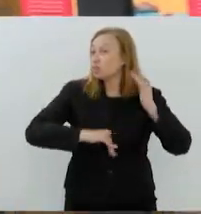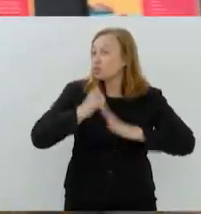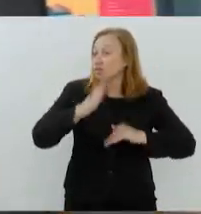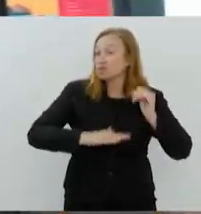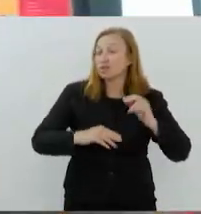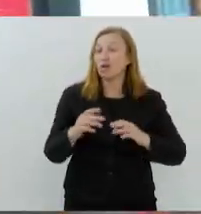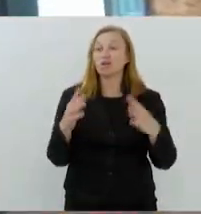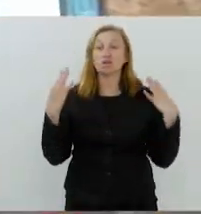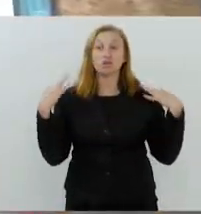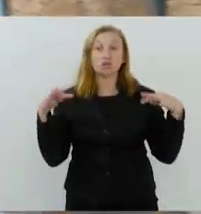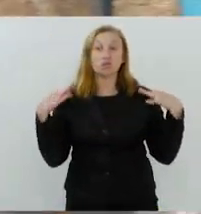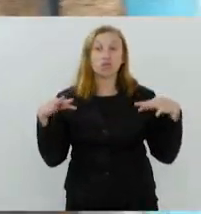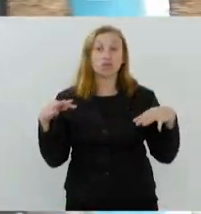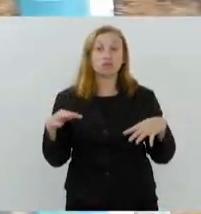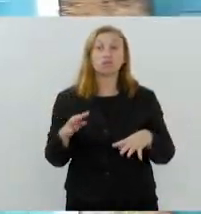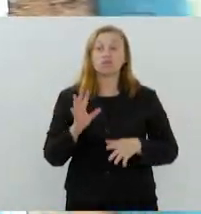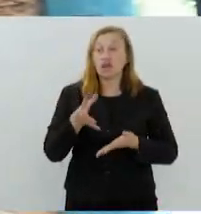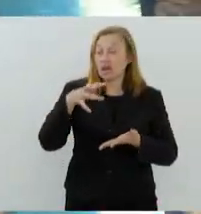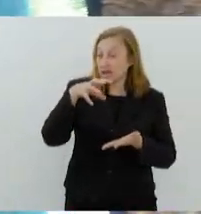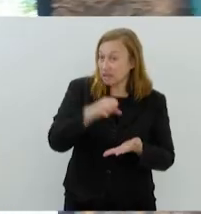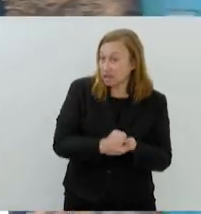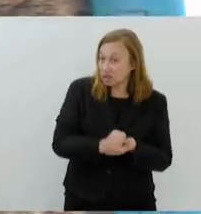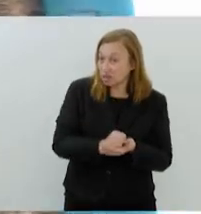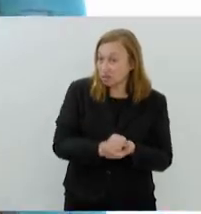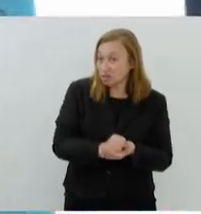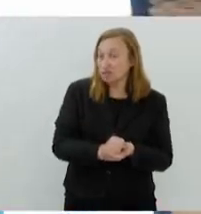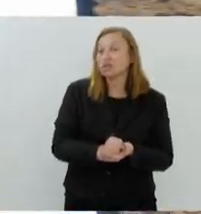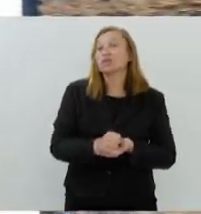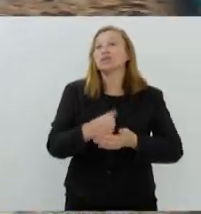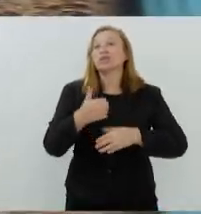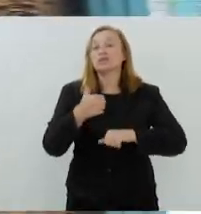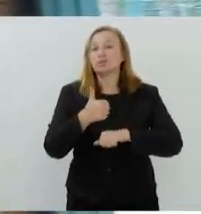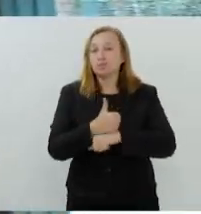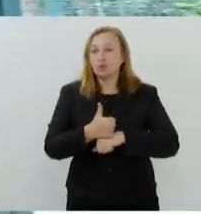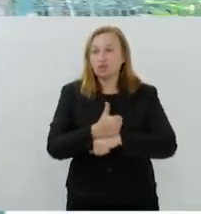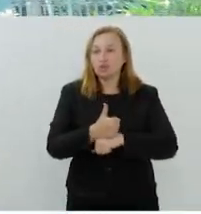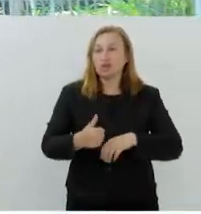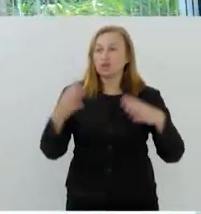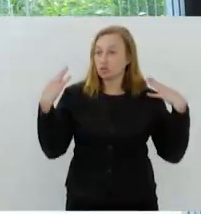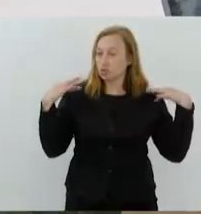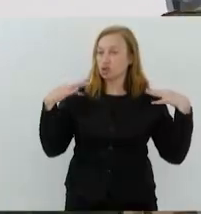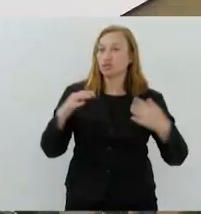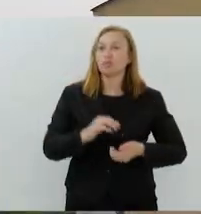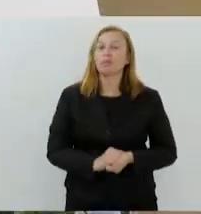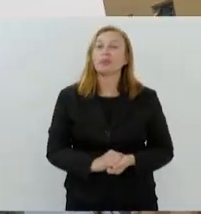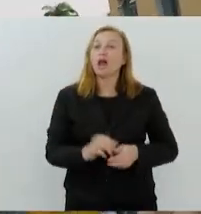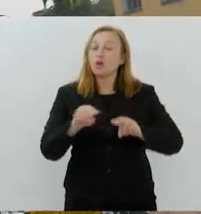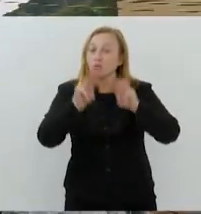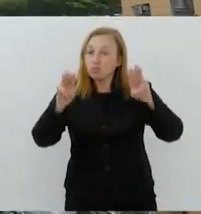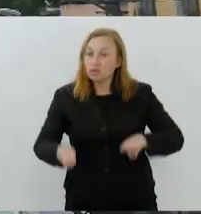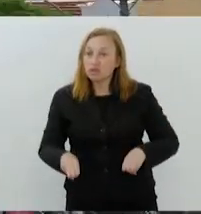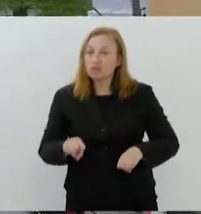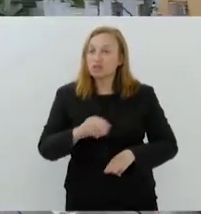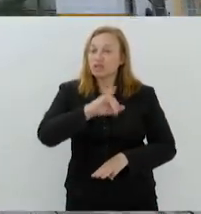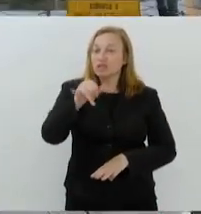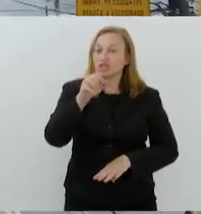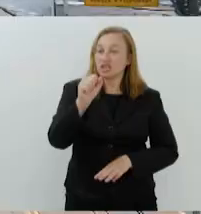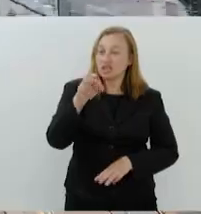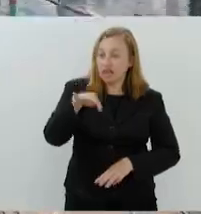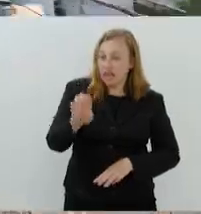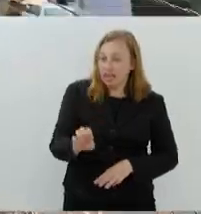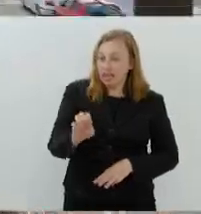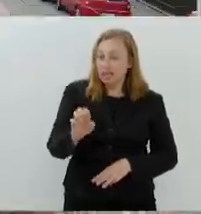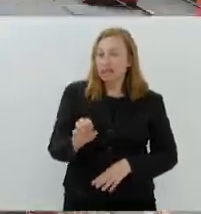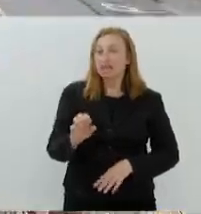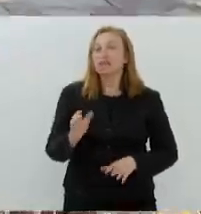de turismo regularizados no cadastro de prestadores de serviços turísticos. O Museu Janete Costa, localizado no